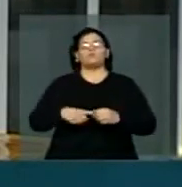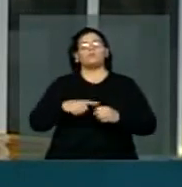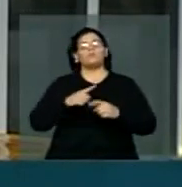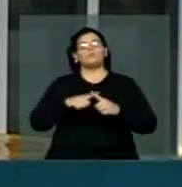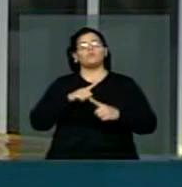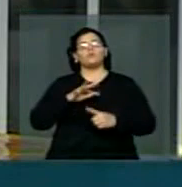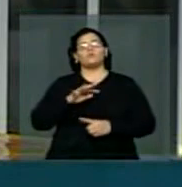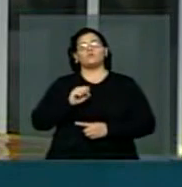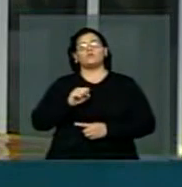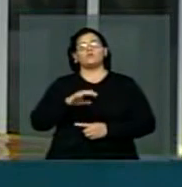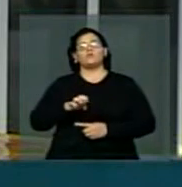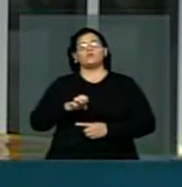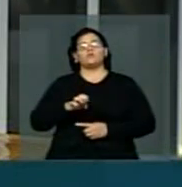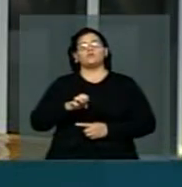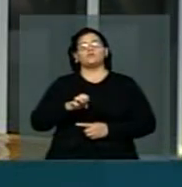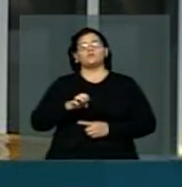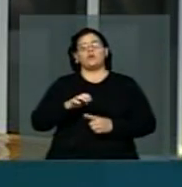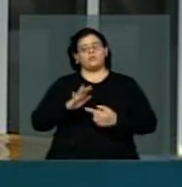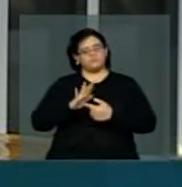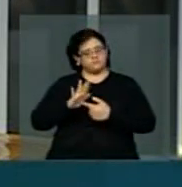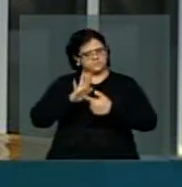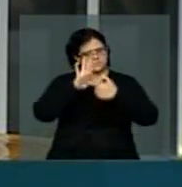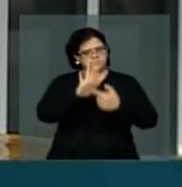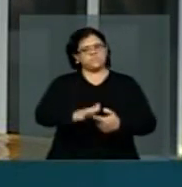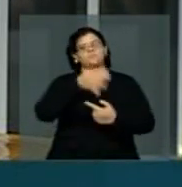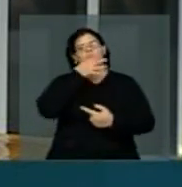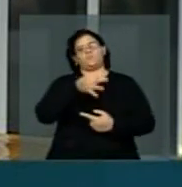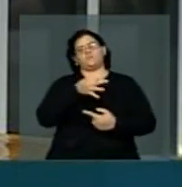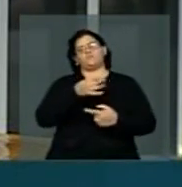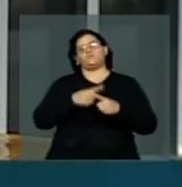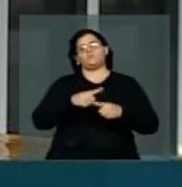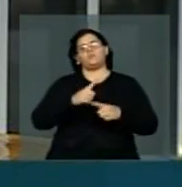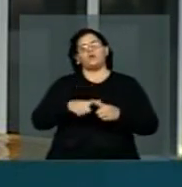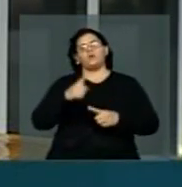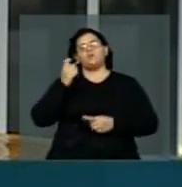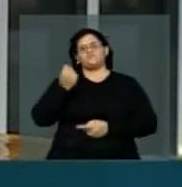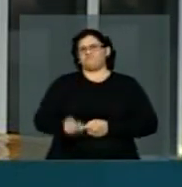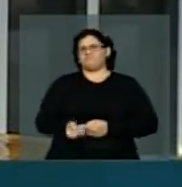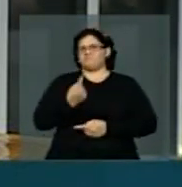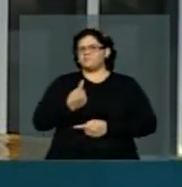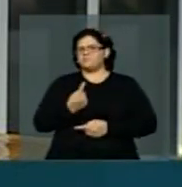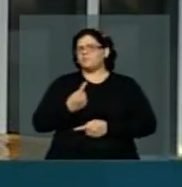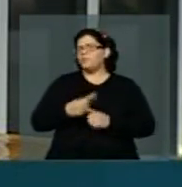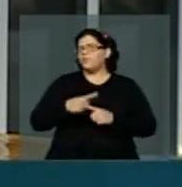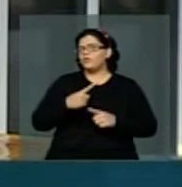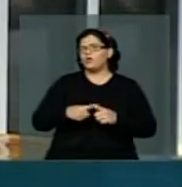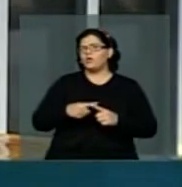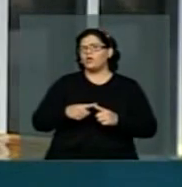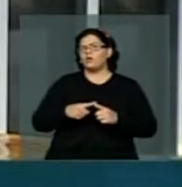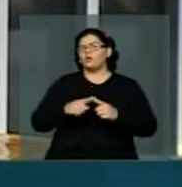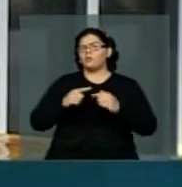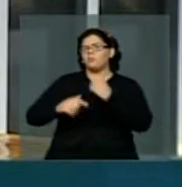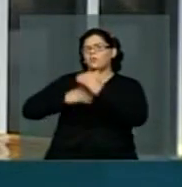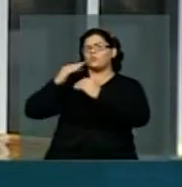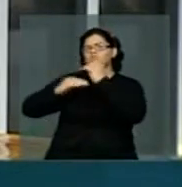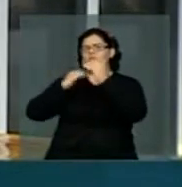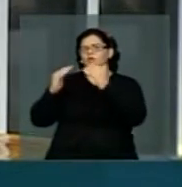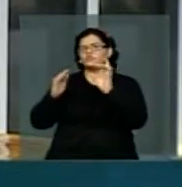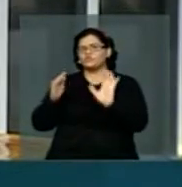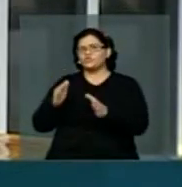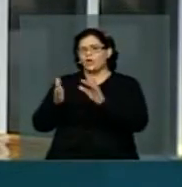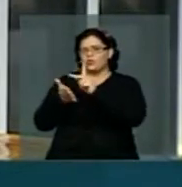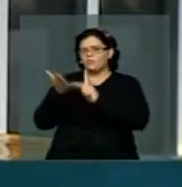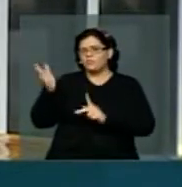o TSE se manifeste Porque soa muito estranho que um processo pronto para ser